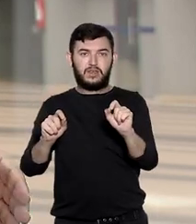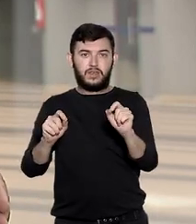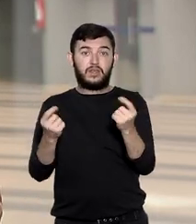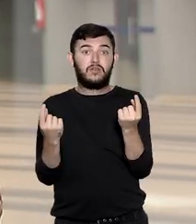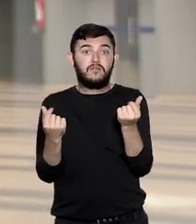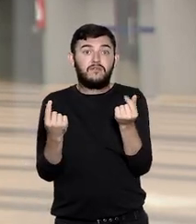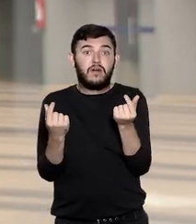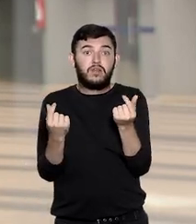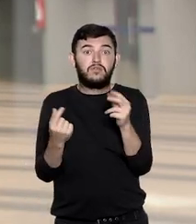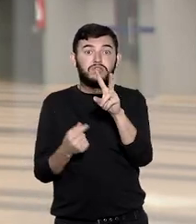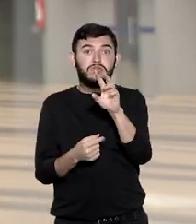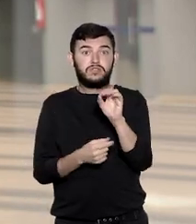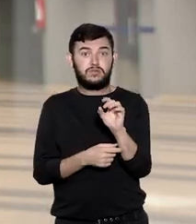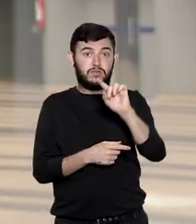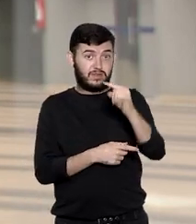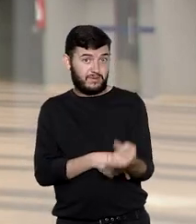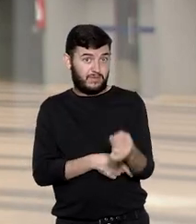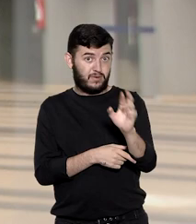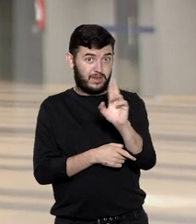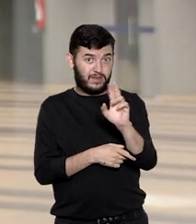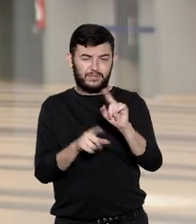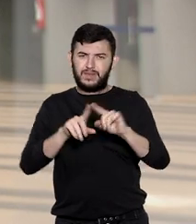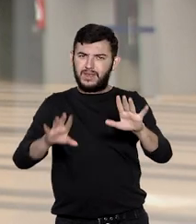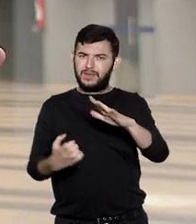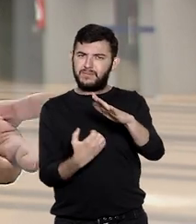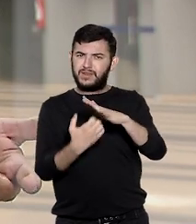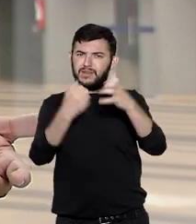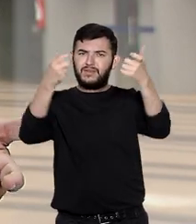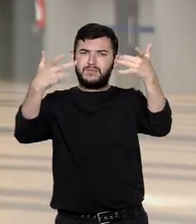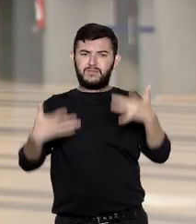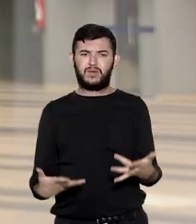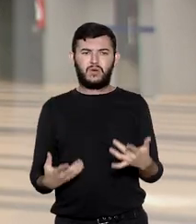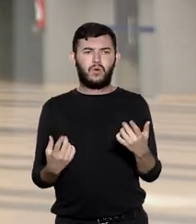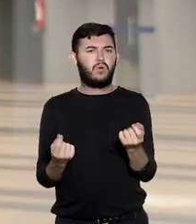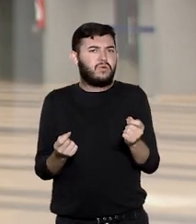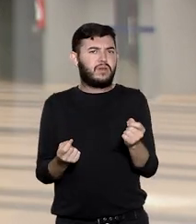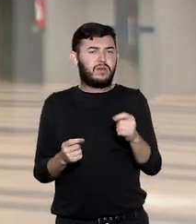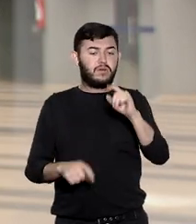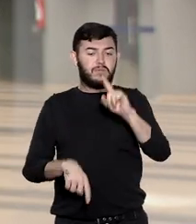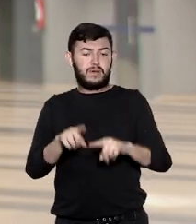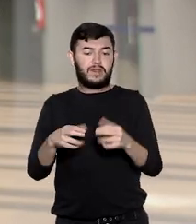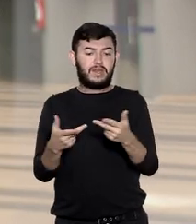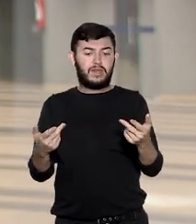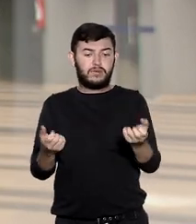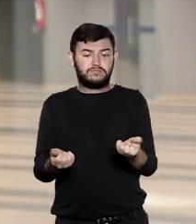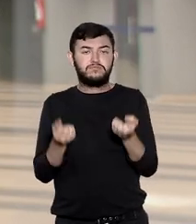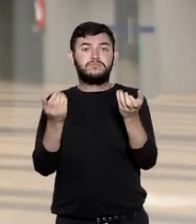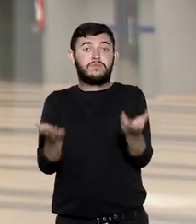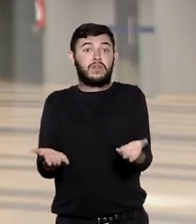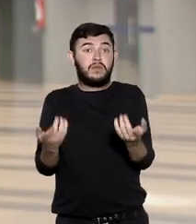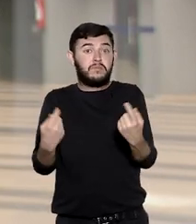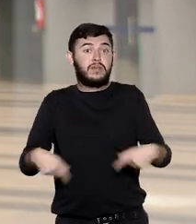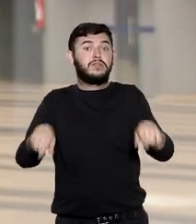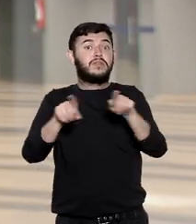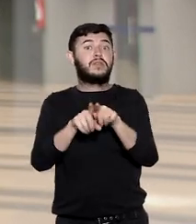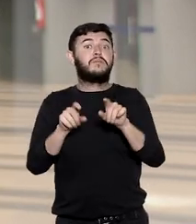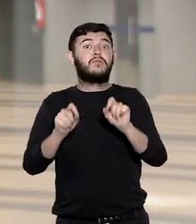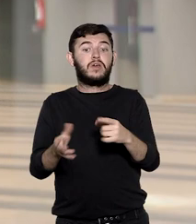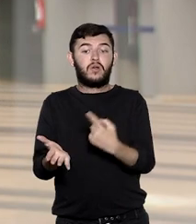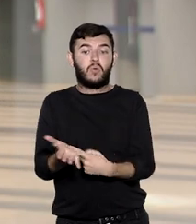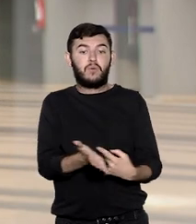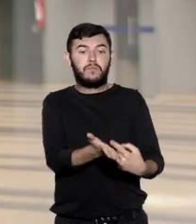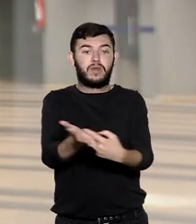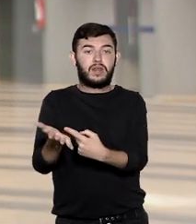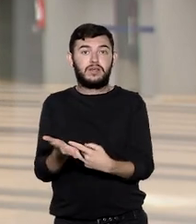escalonada até o valor de R 50 mil. A empresa alegou que o fornecimento do material dependeria de procedimento de